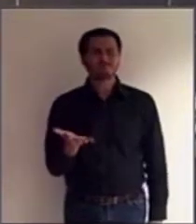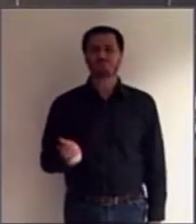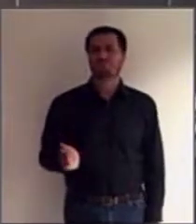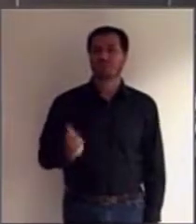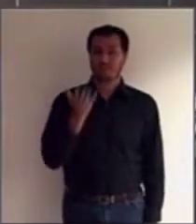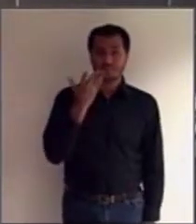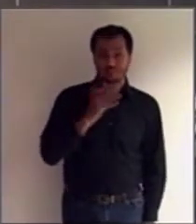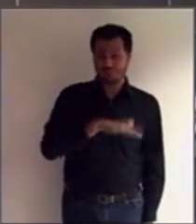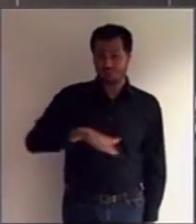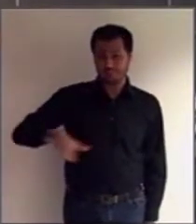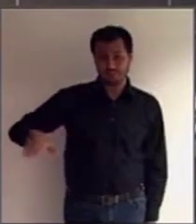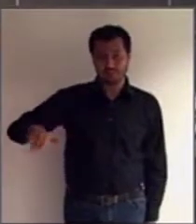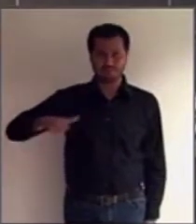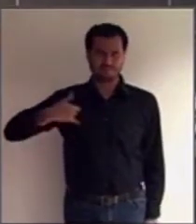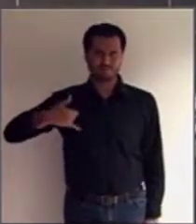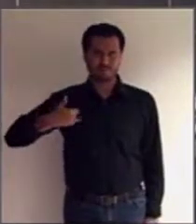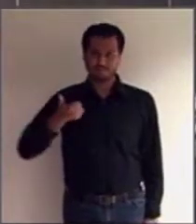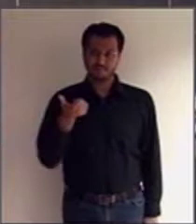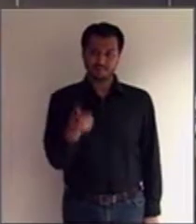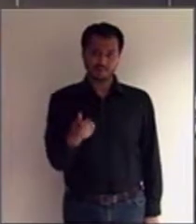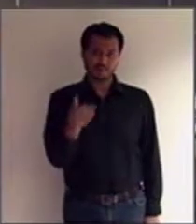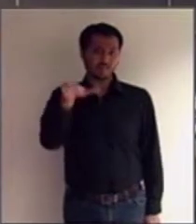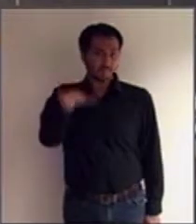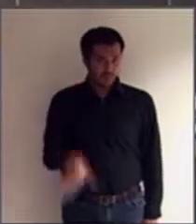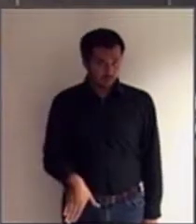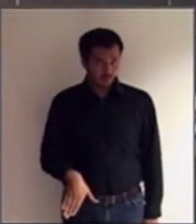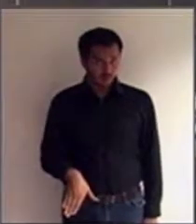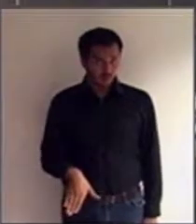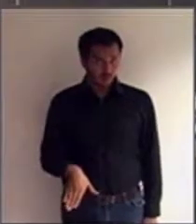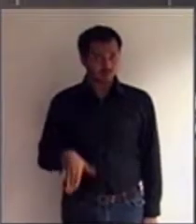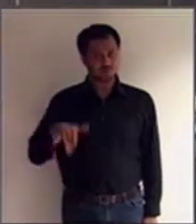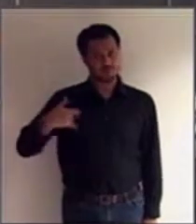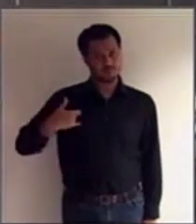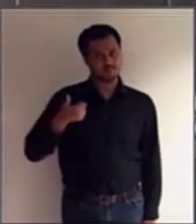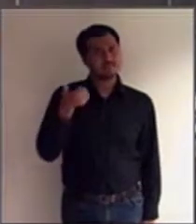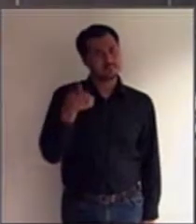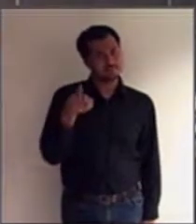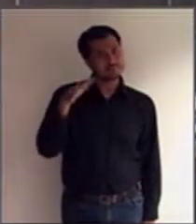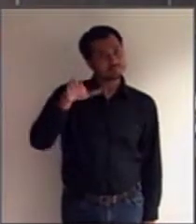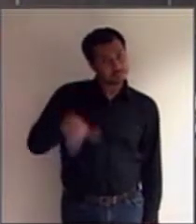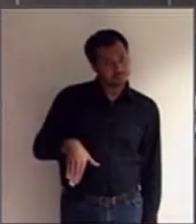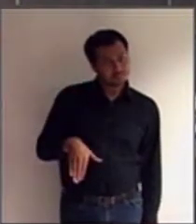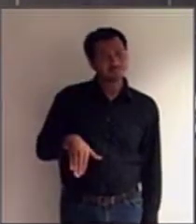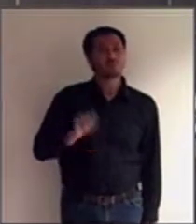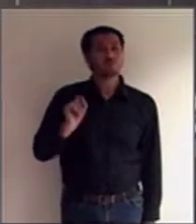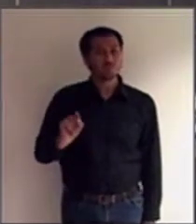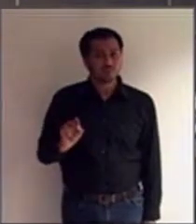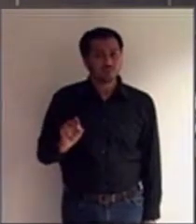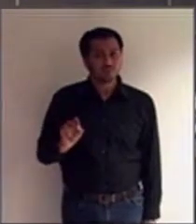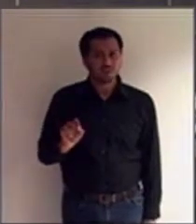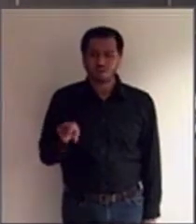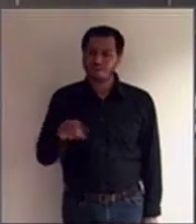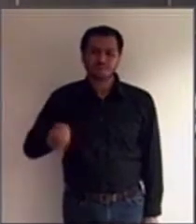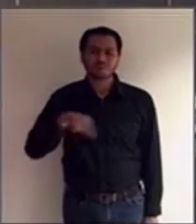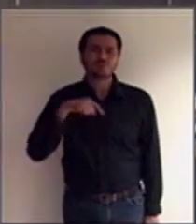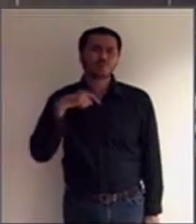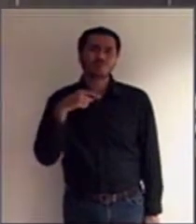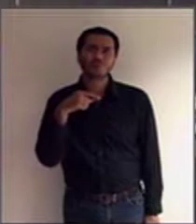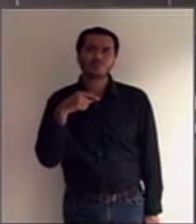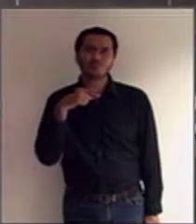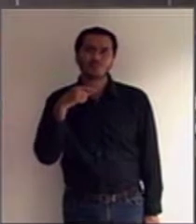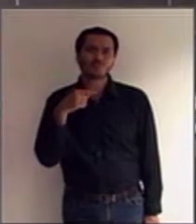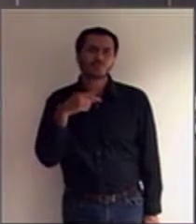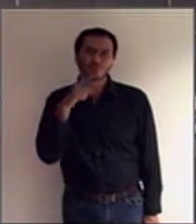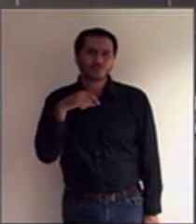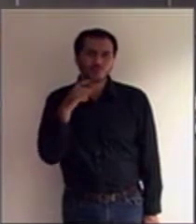menor de 16 anos, a pessoa que tem menos de 16 anos. Essa pessoa não pode comprar e vender um imóvel, mesmo